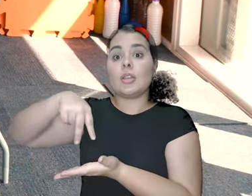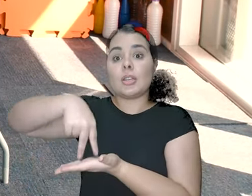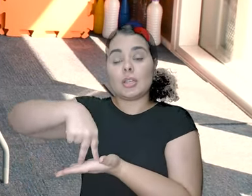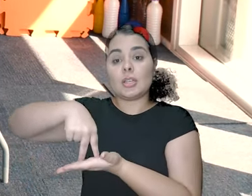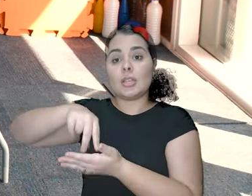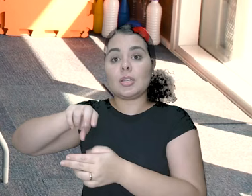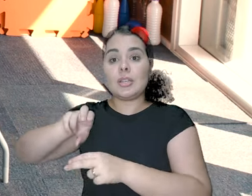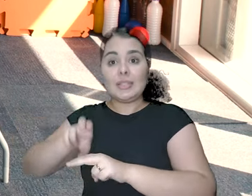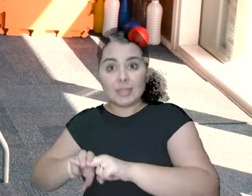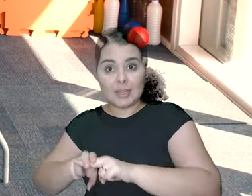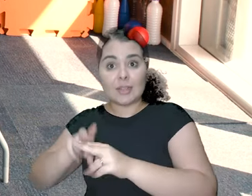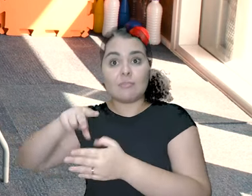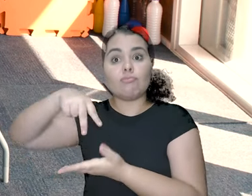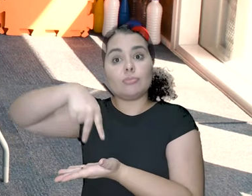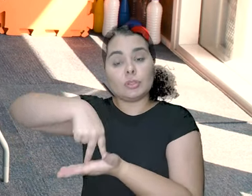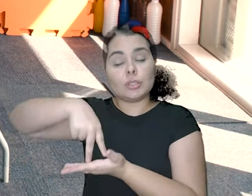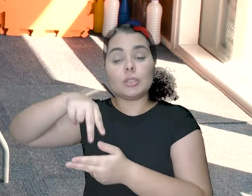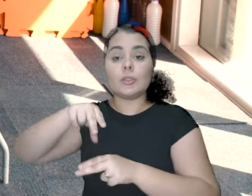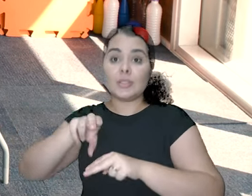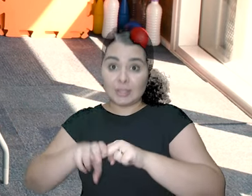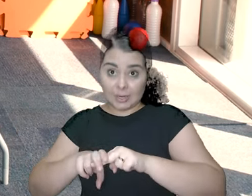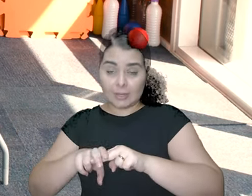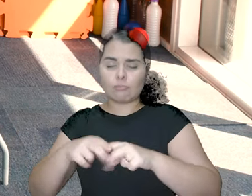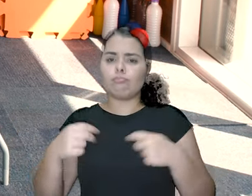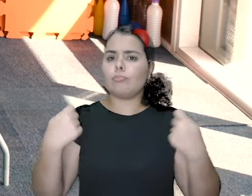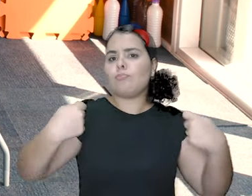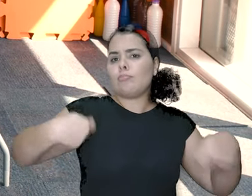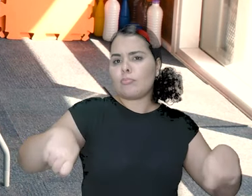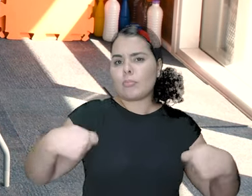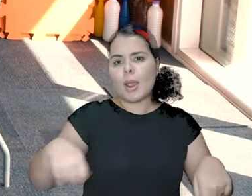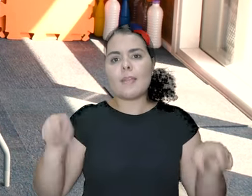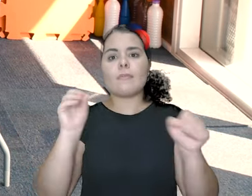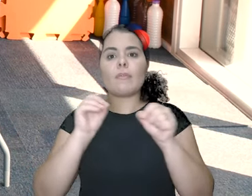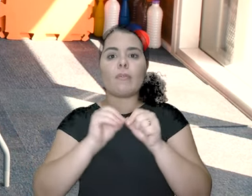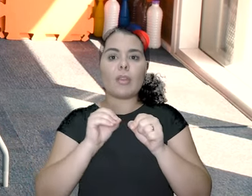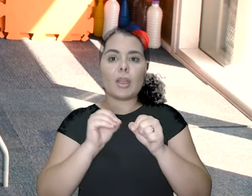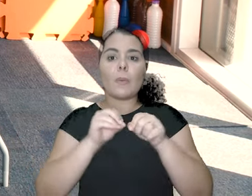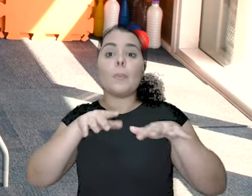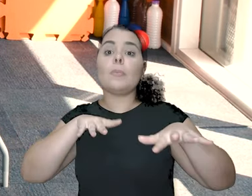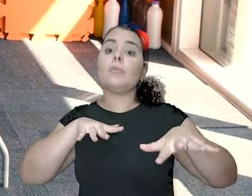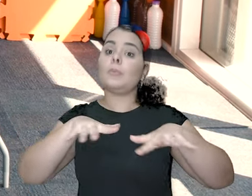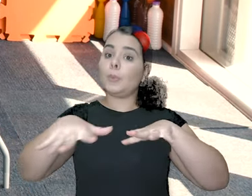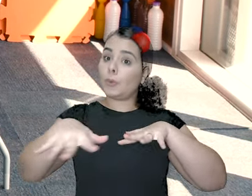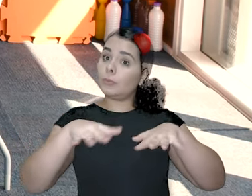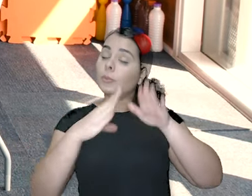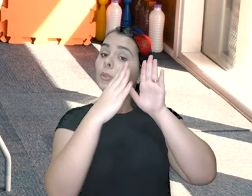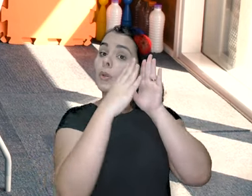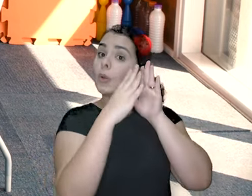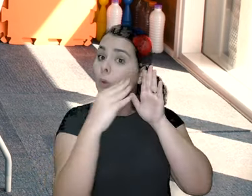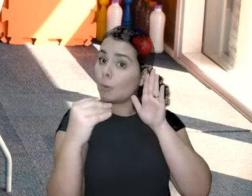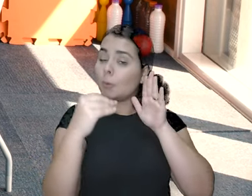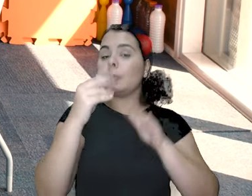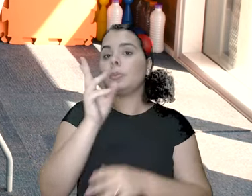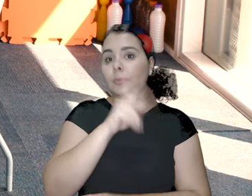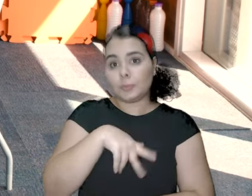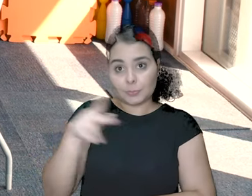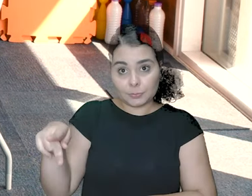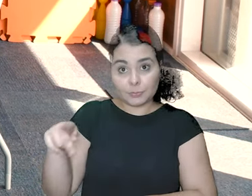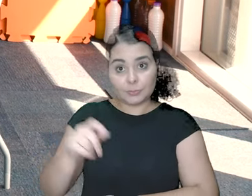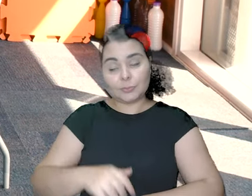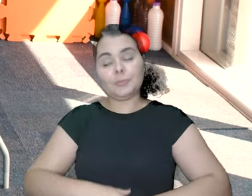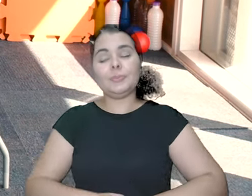levanta e desce da cadeira. Os braços à frente do corpo, subiu e